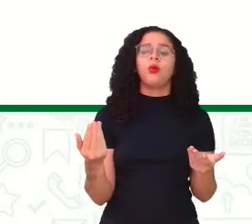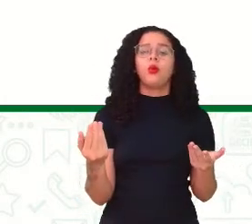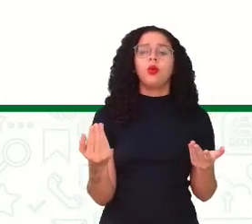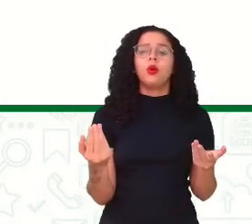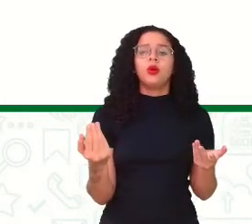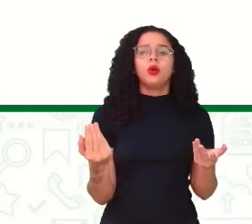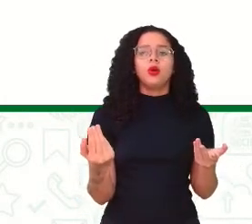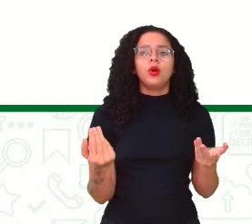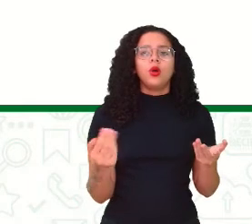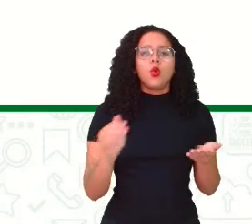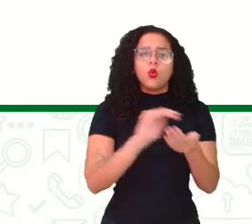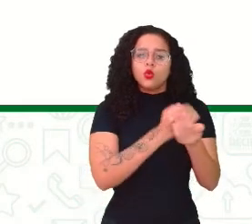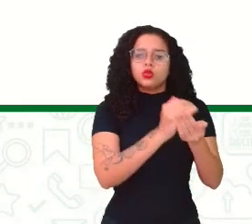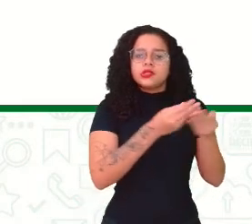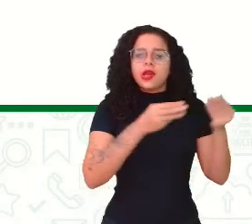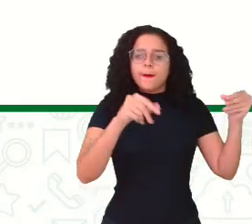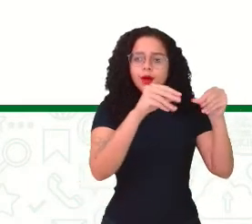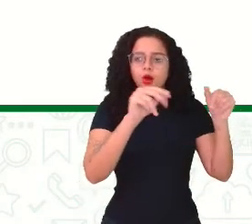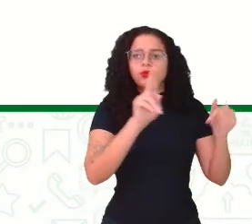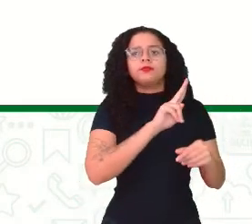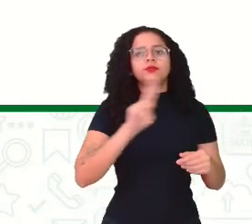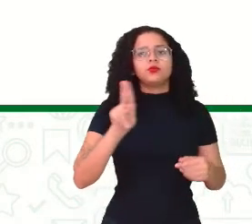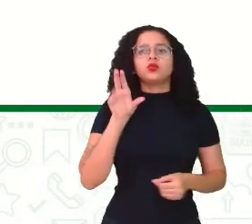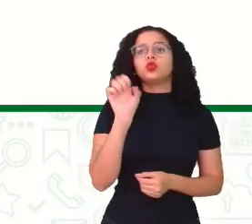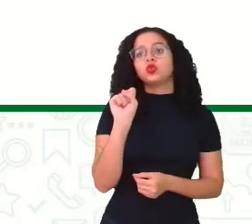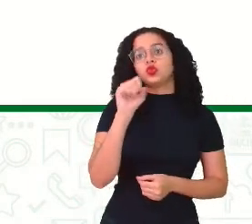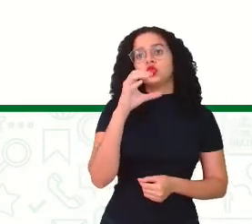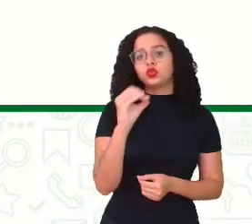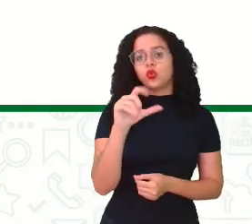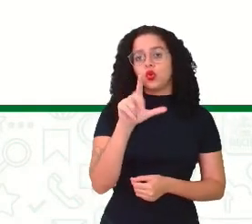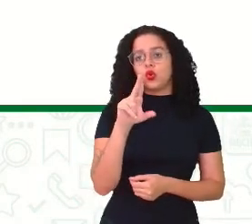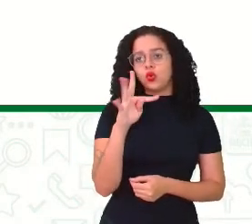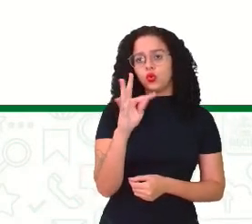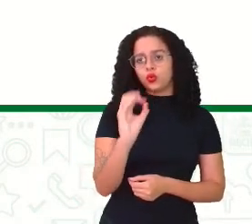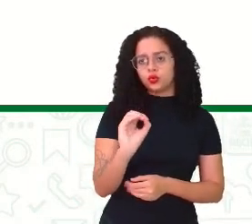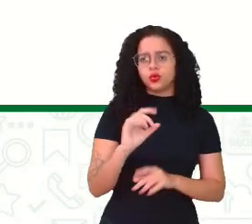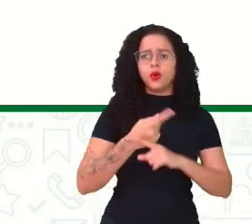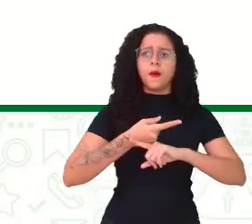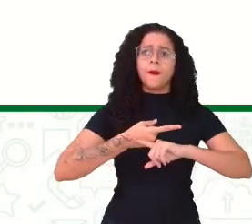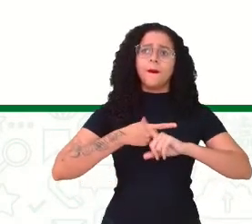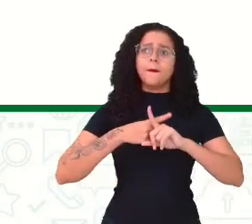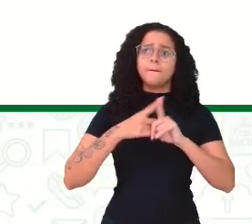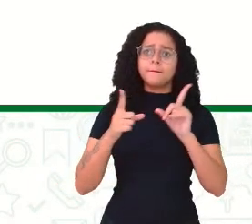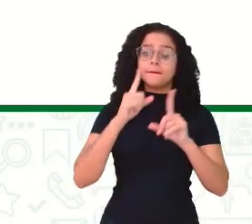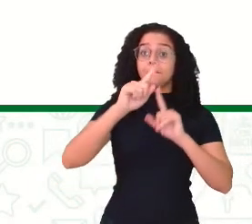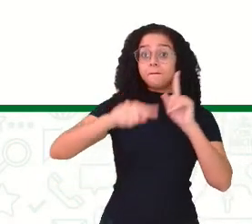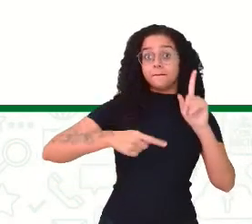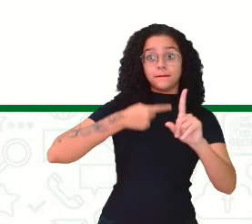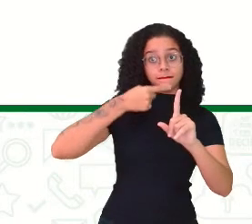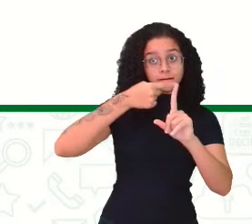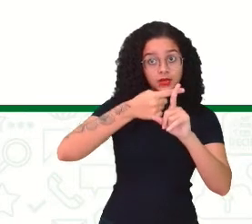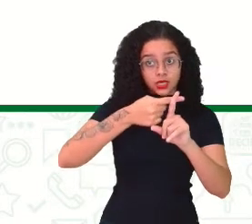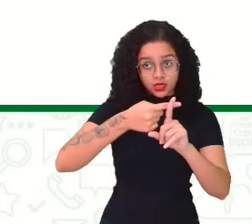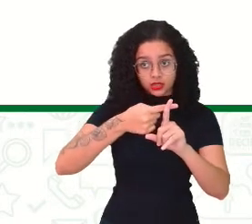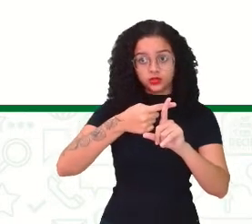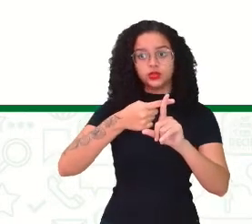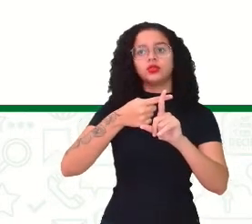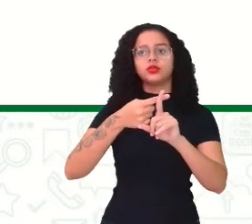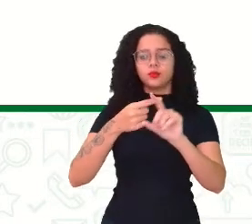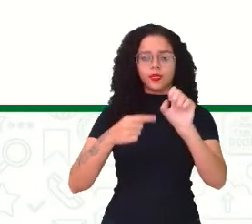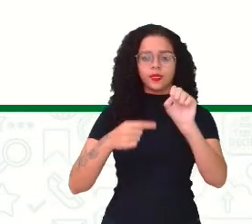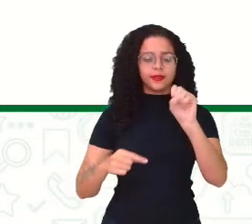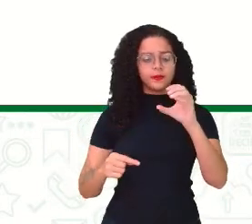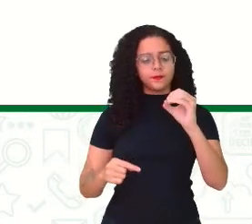soluto. Aquele material que dissolve. Mas o solvente. O solvente é aquele